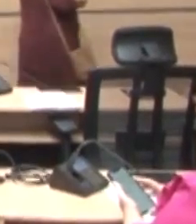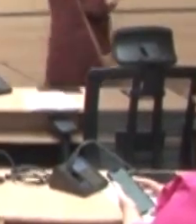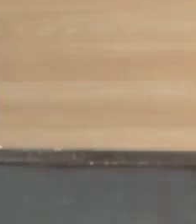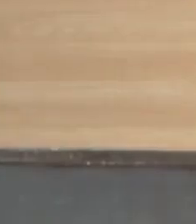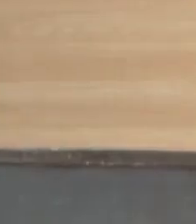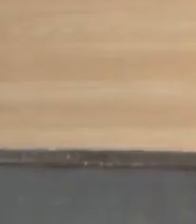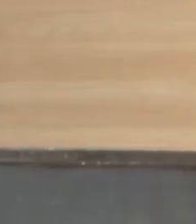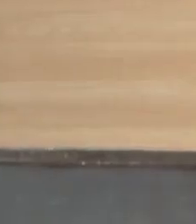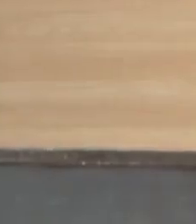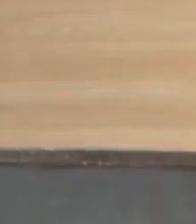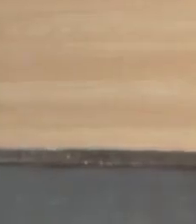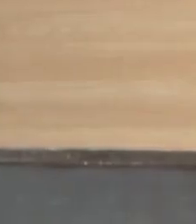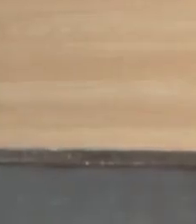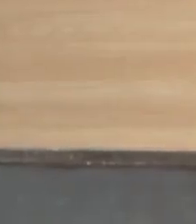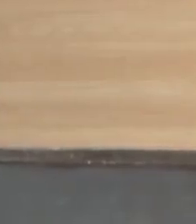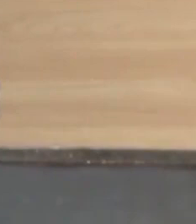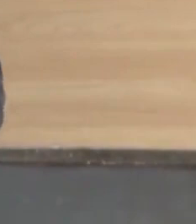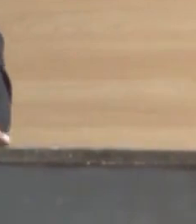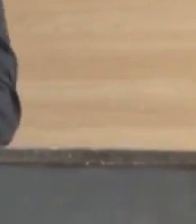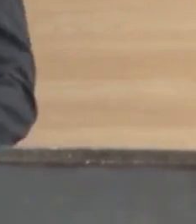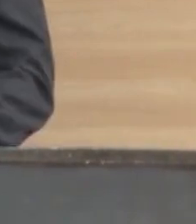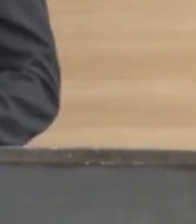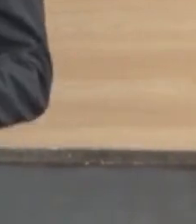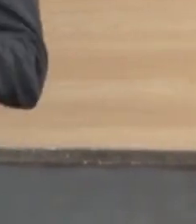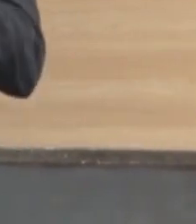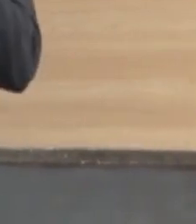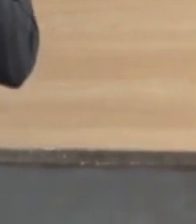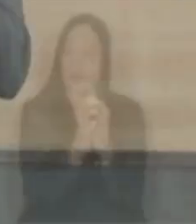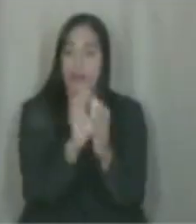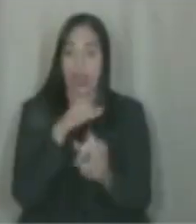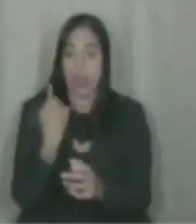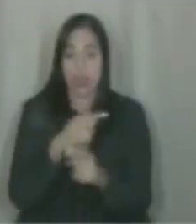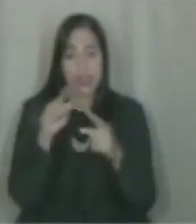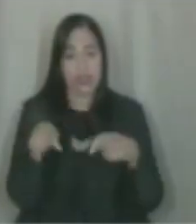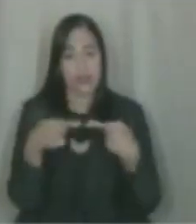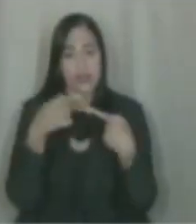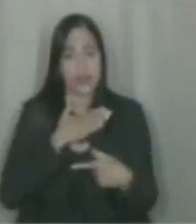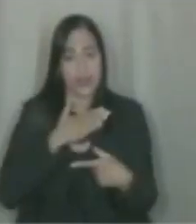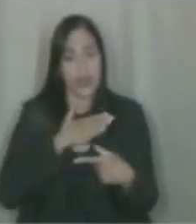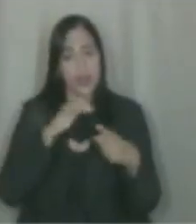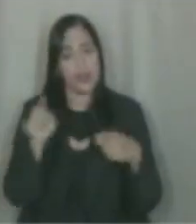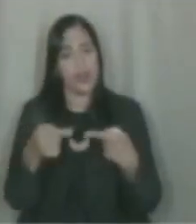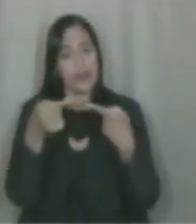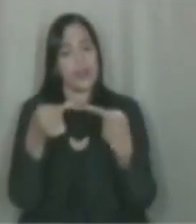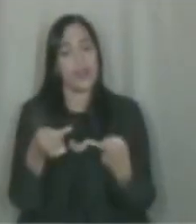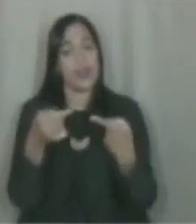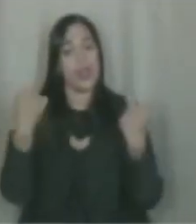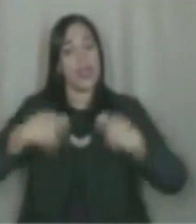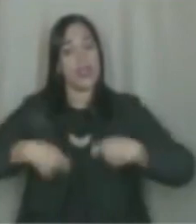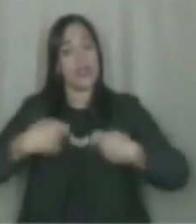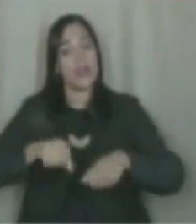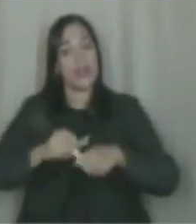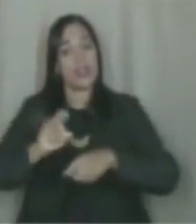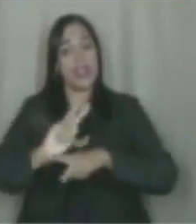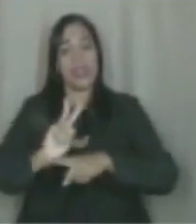de São José e sugeriu o armamento da guarda como solução para a segurança Eu defendo que quem tem que fazer a segurança junto